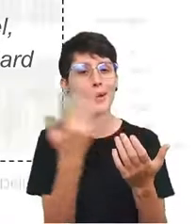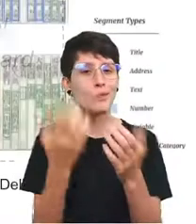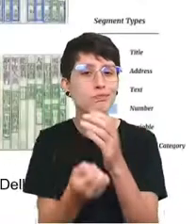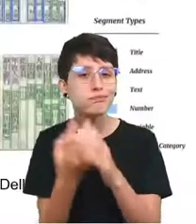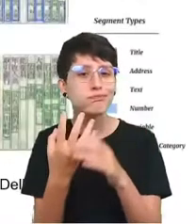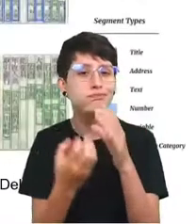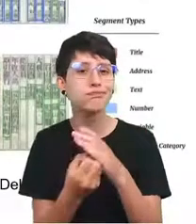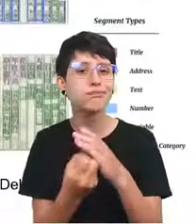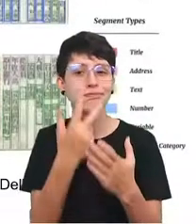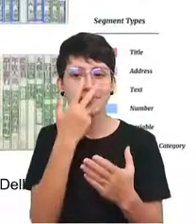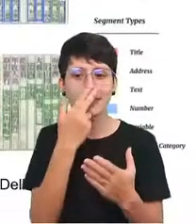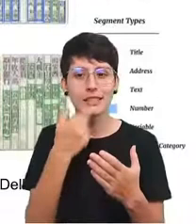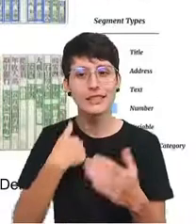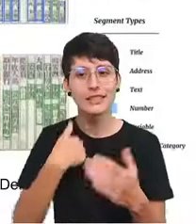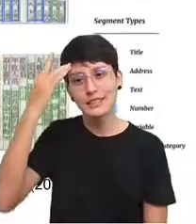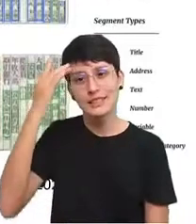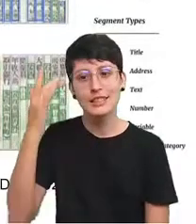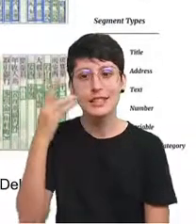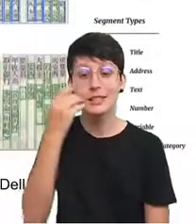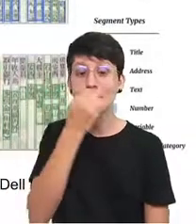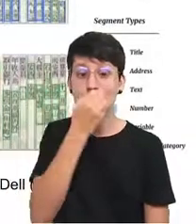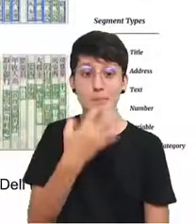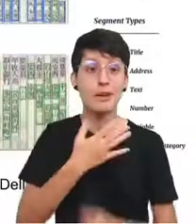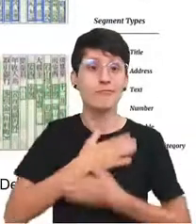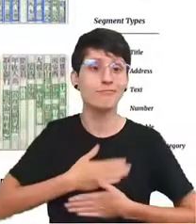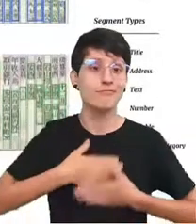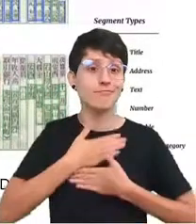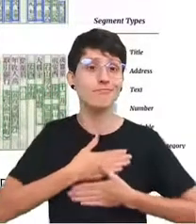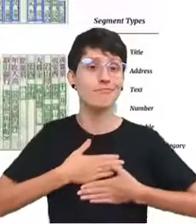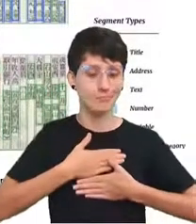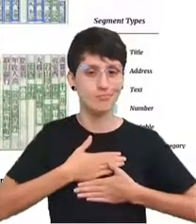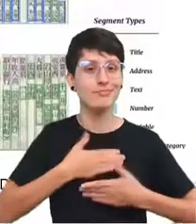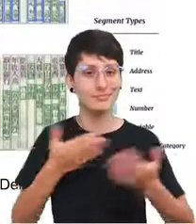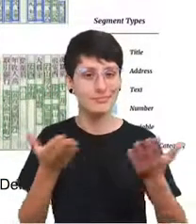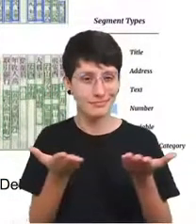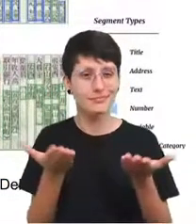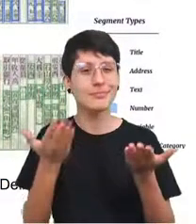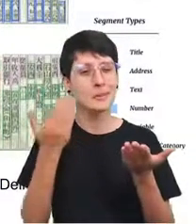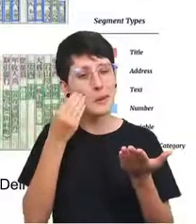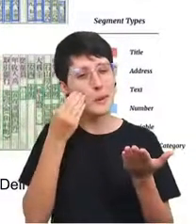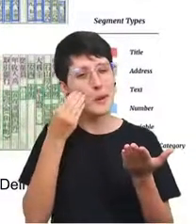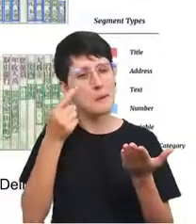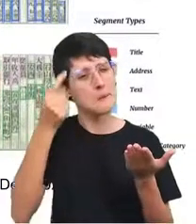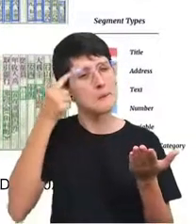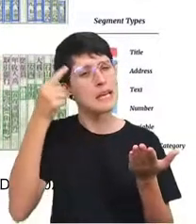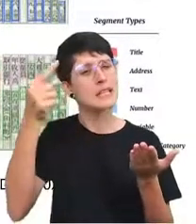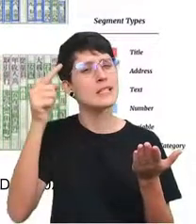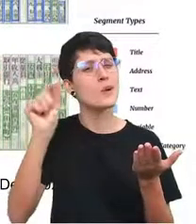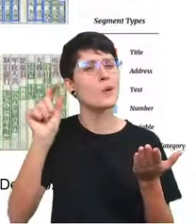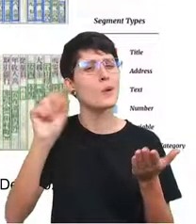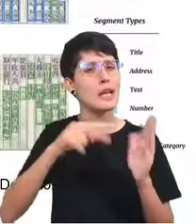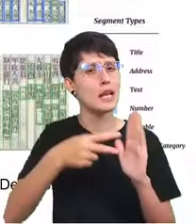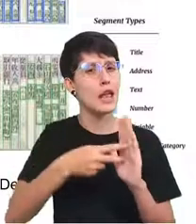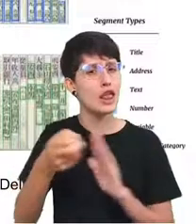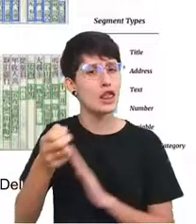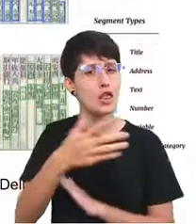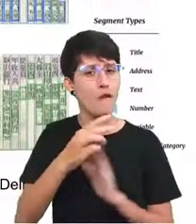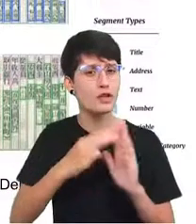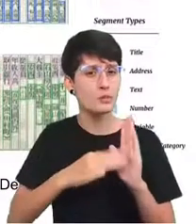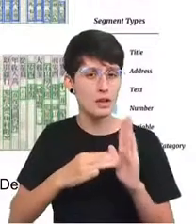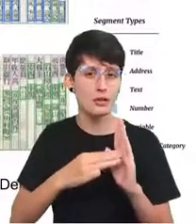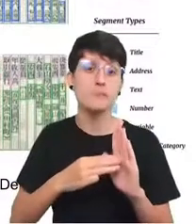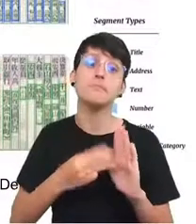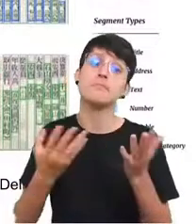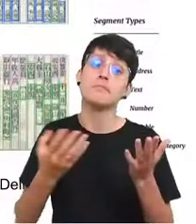considerávamos satisfatório. agora vocês devem estar pensando no que significam esses novos métodos. Bom,